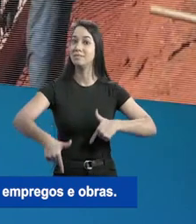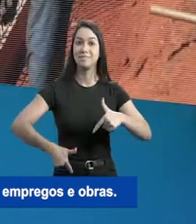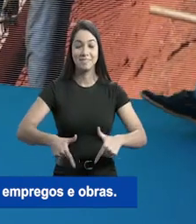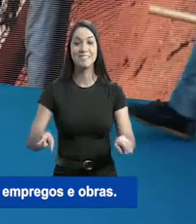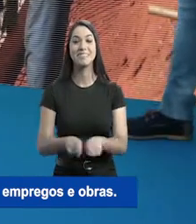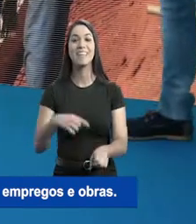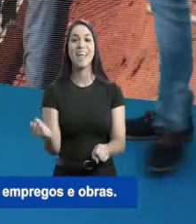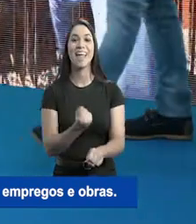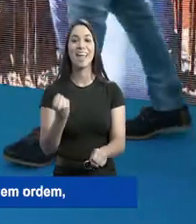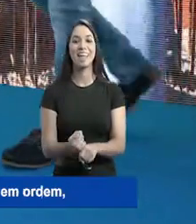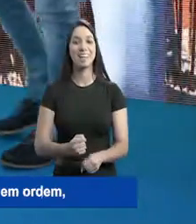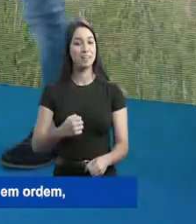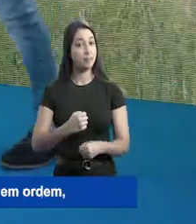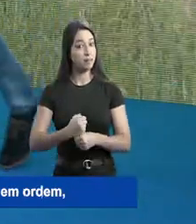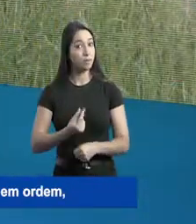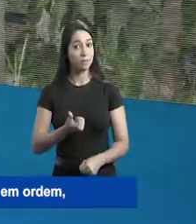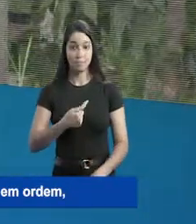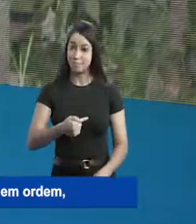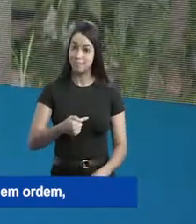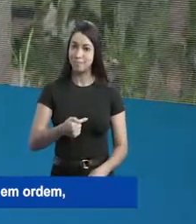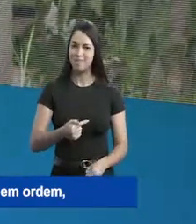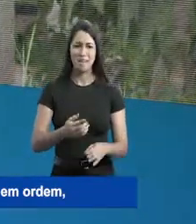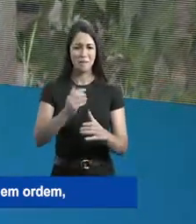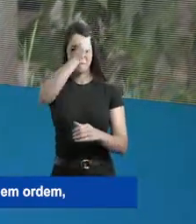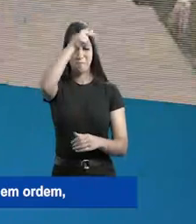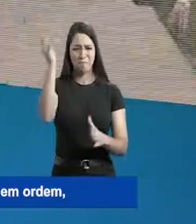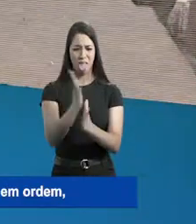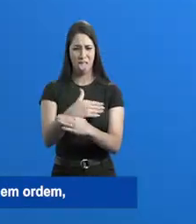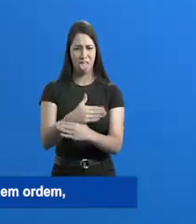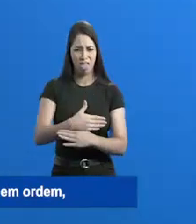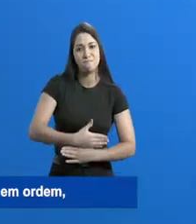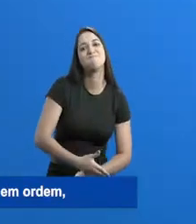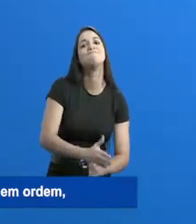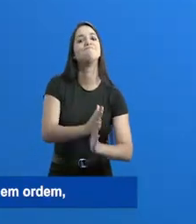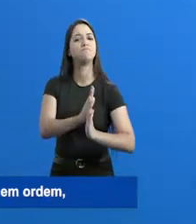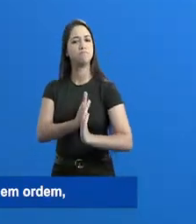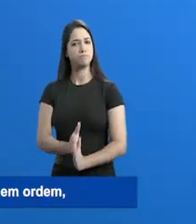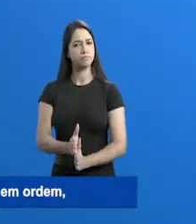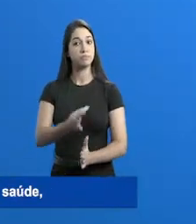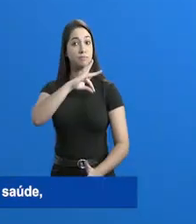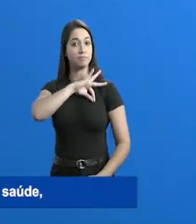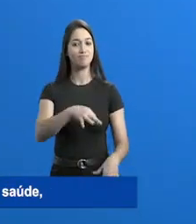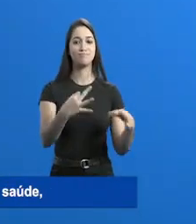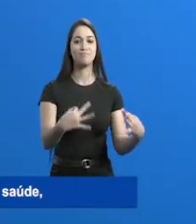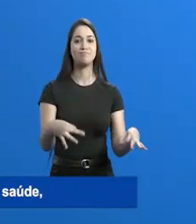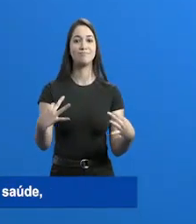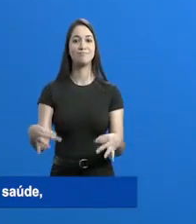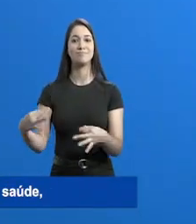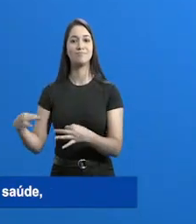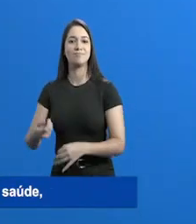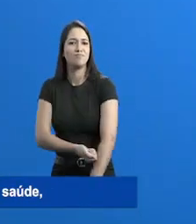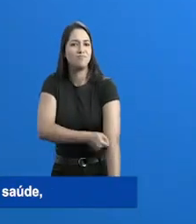na geração de empregos e obras. 2017 pegou a prefeitura do avesso e colocou a casa em ordem. Os salários,